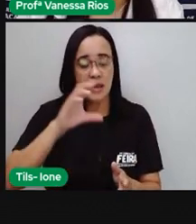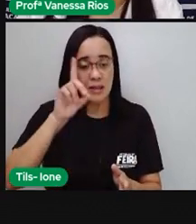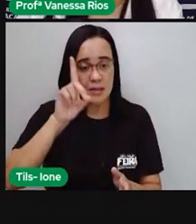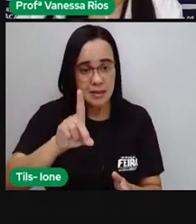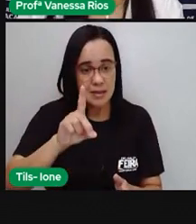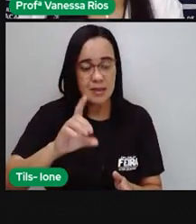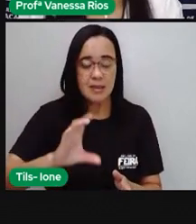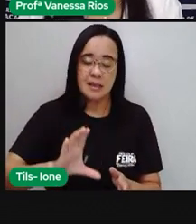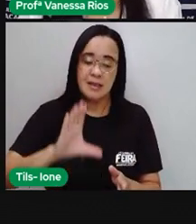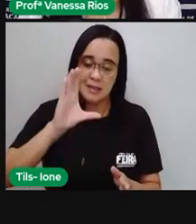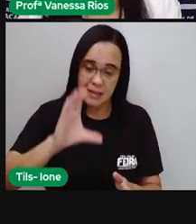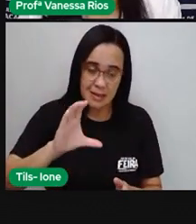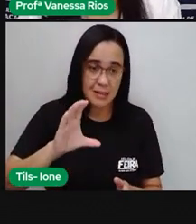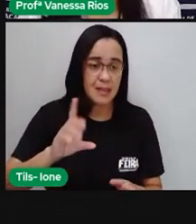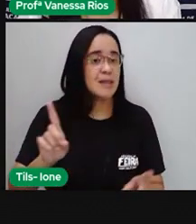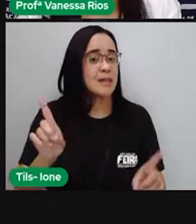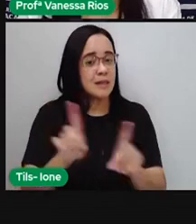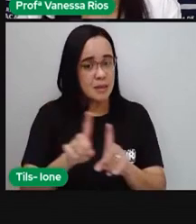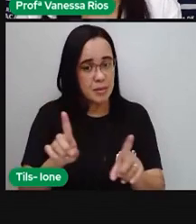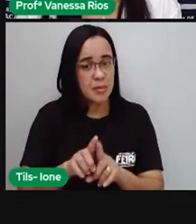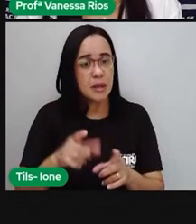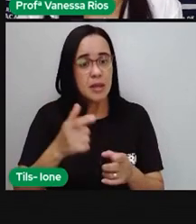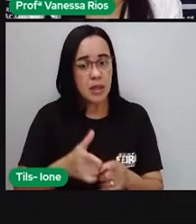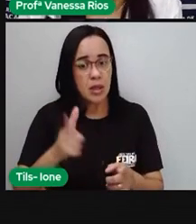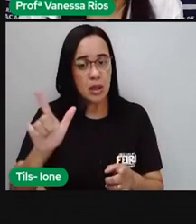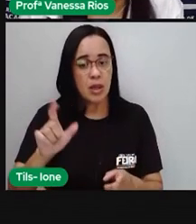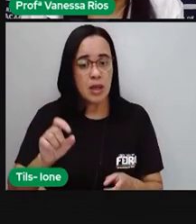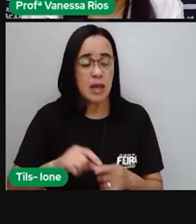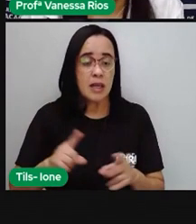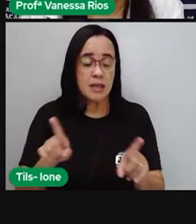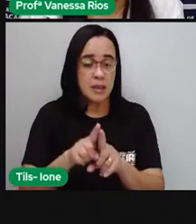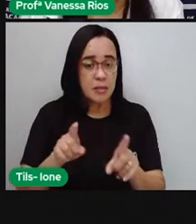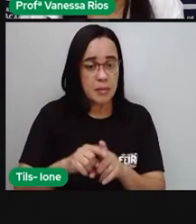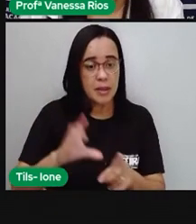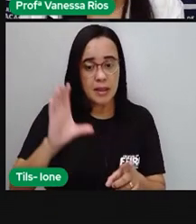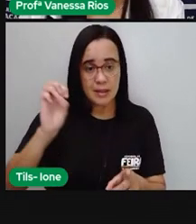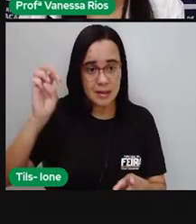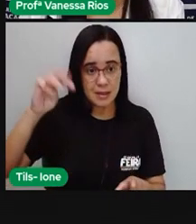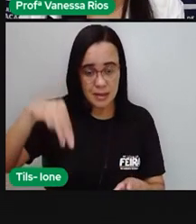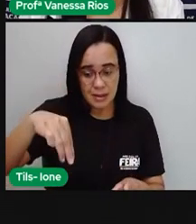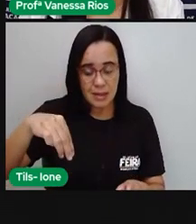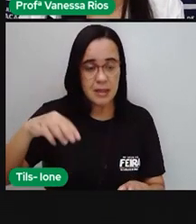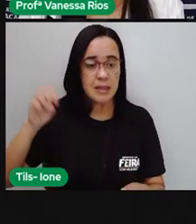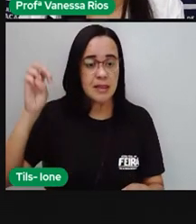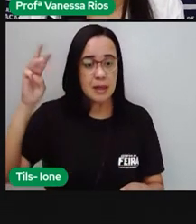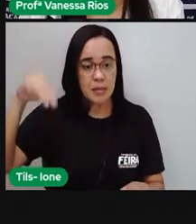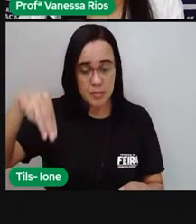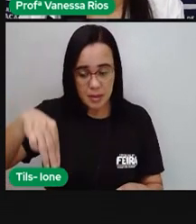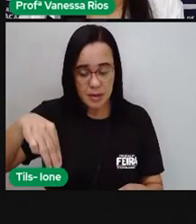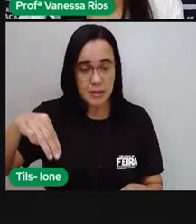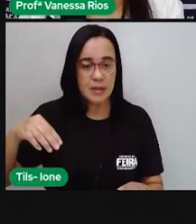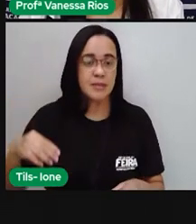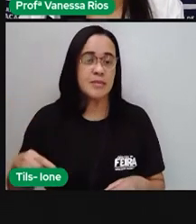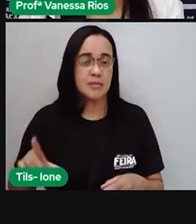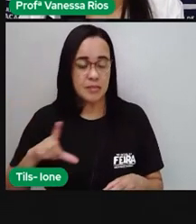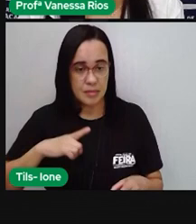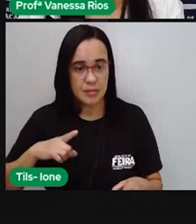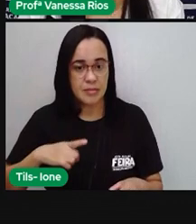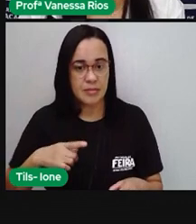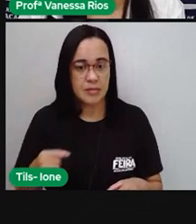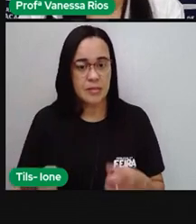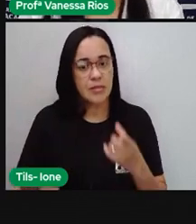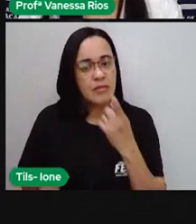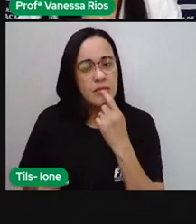centésimos, e também a fila dos milésimos, e a fila da vírgula também. De vermelho, aqui, aparecem esses zeros,